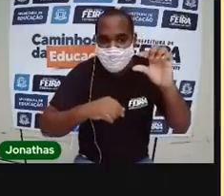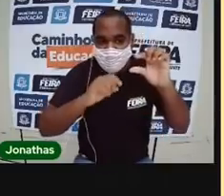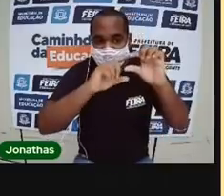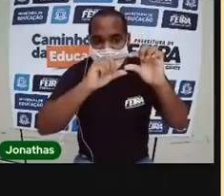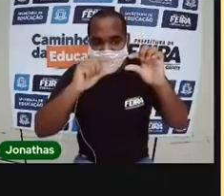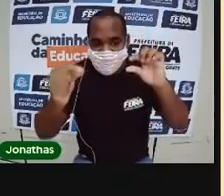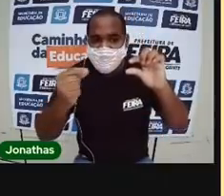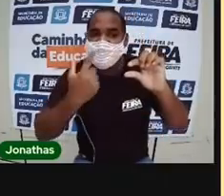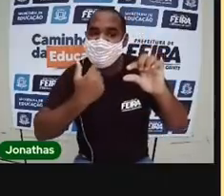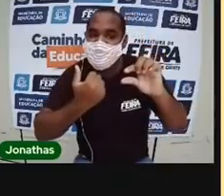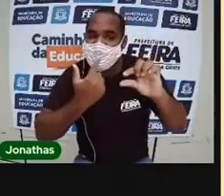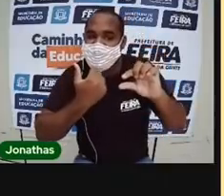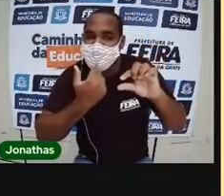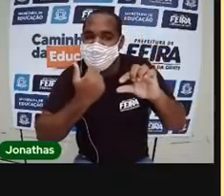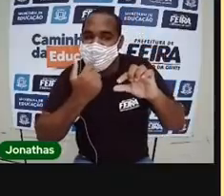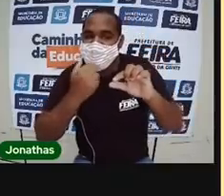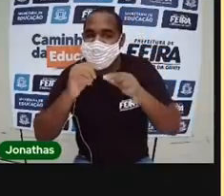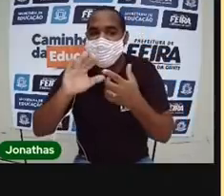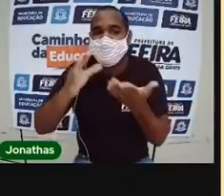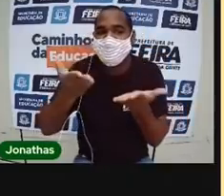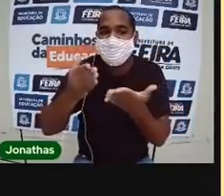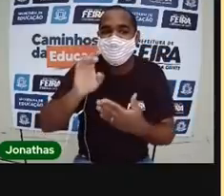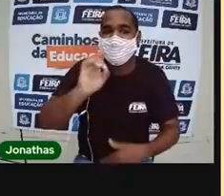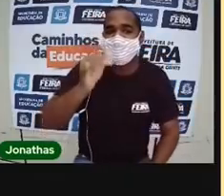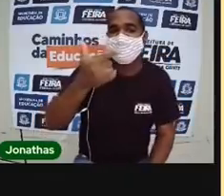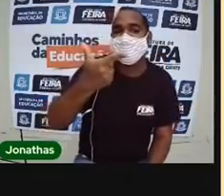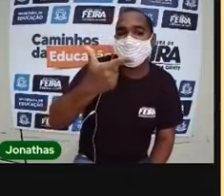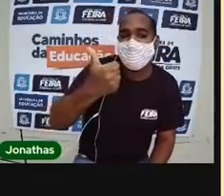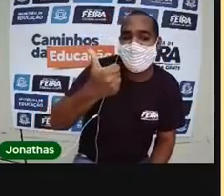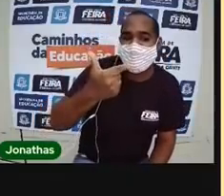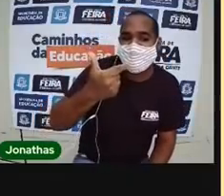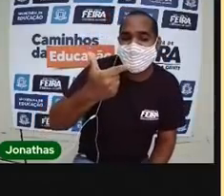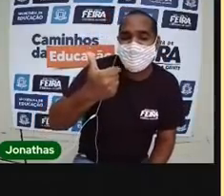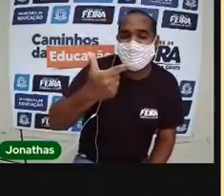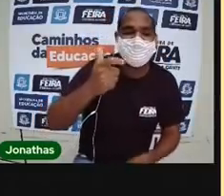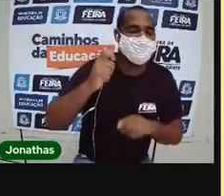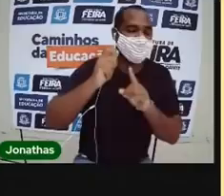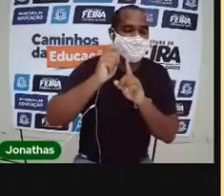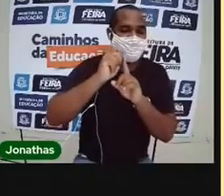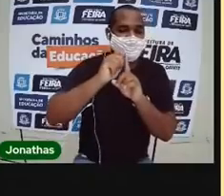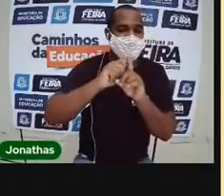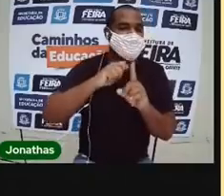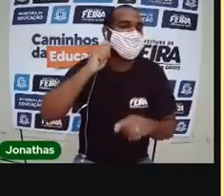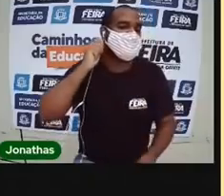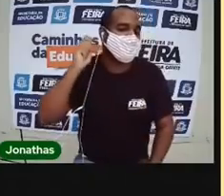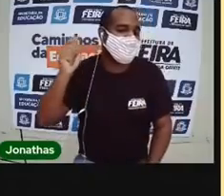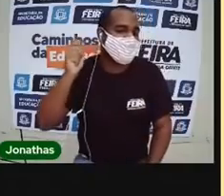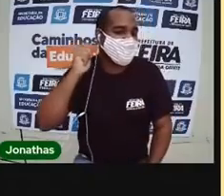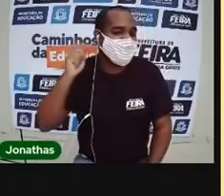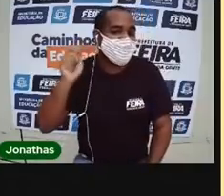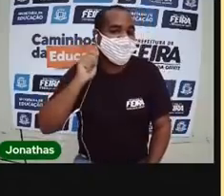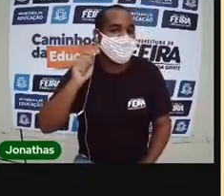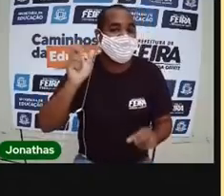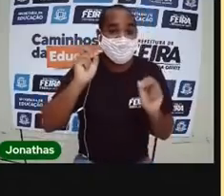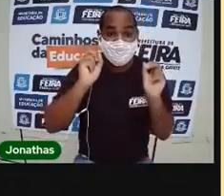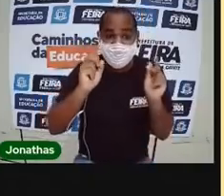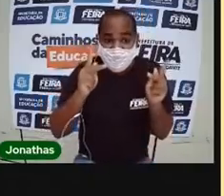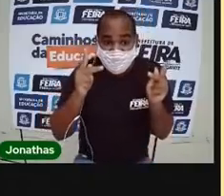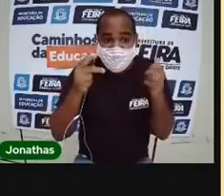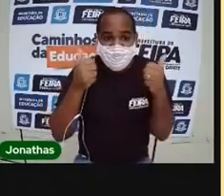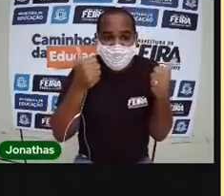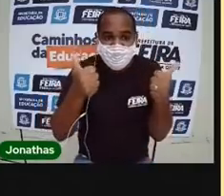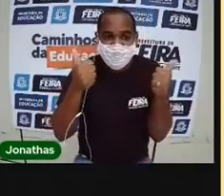a data. Olha a data de hoje. Hoje, dia 12 de abril, né? E hoje